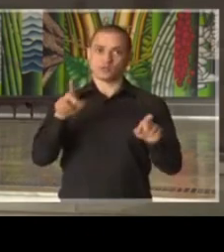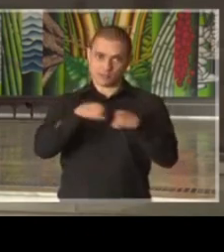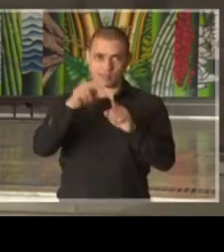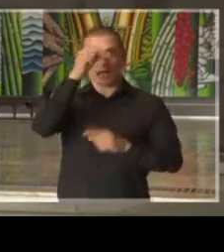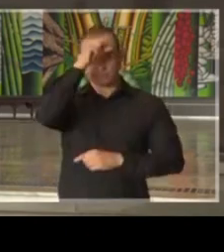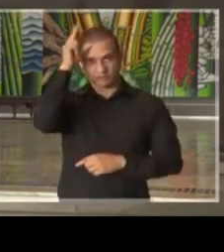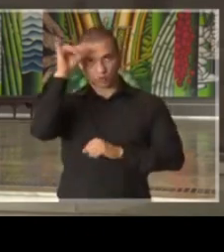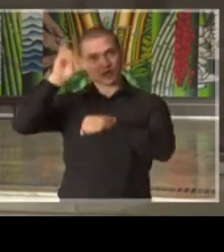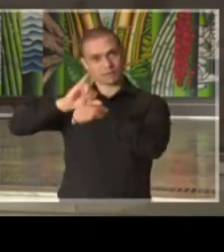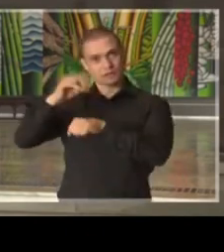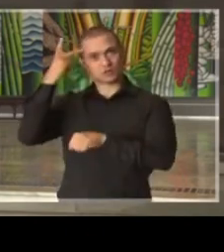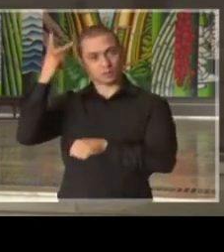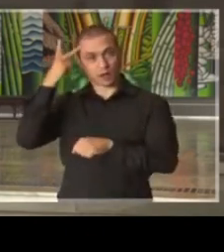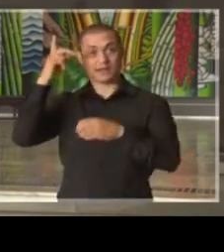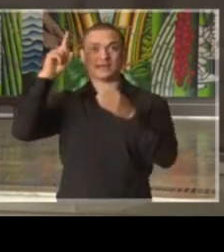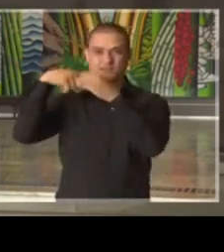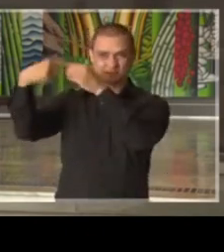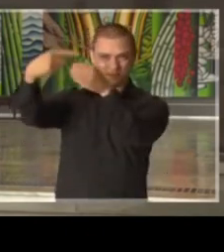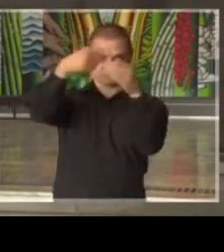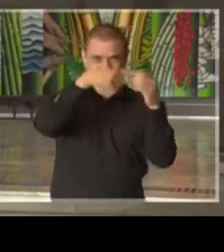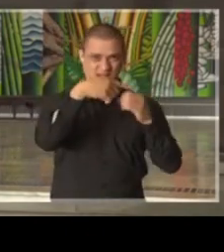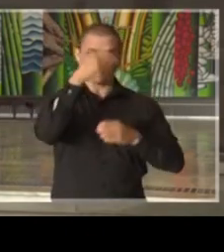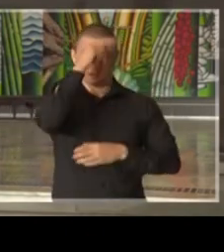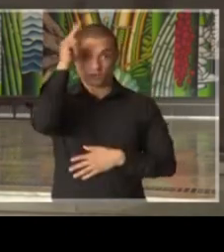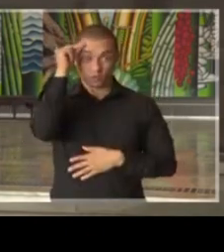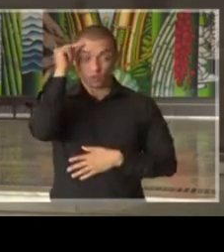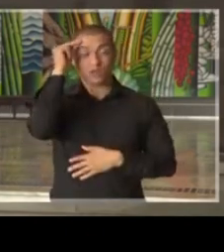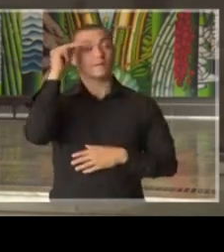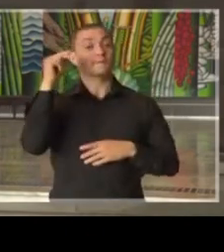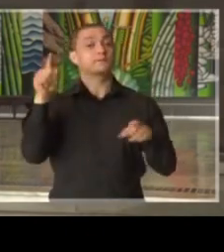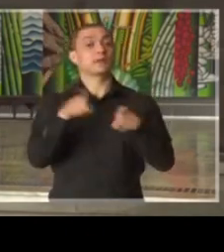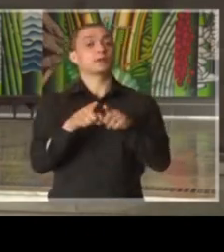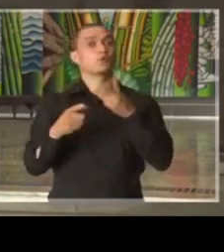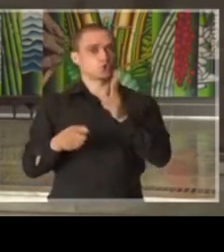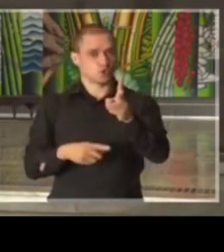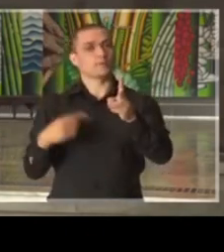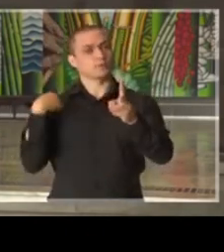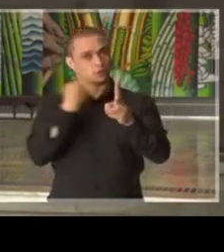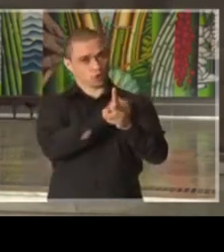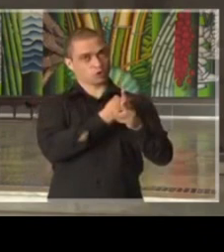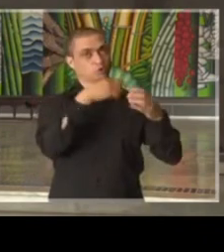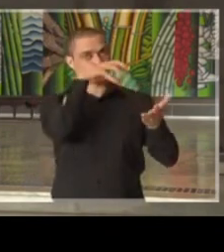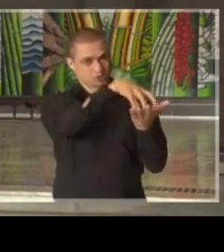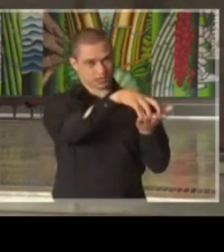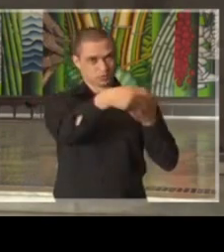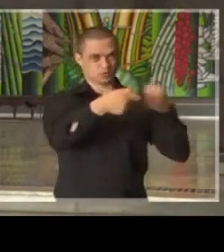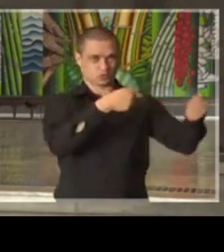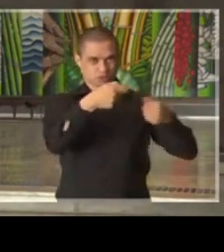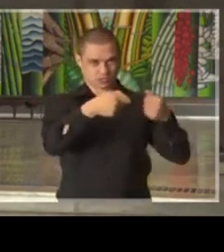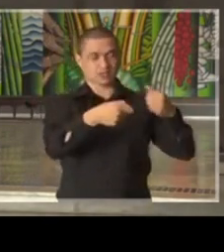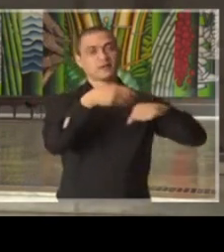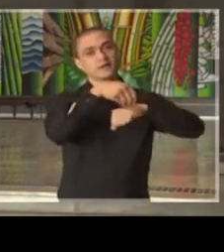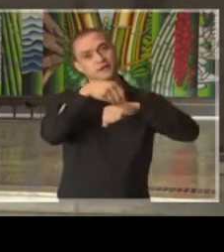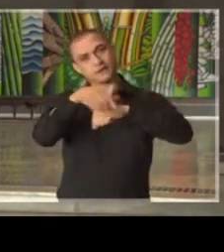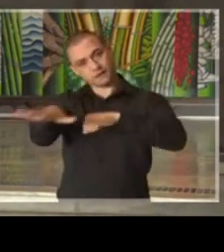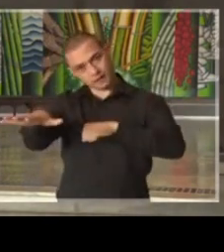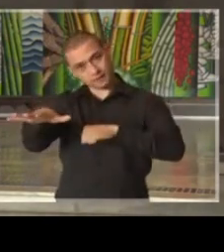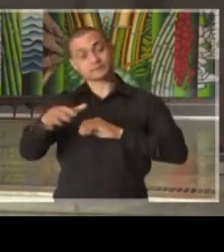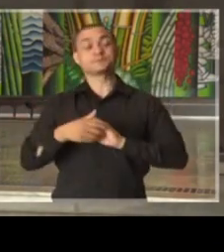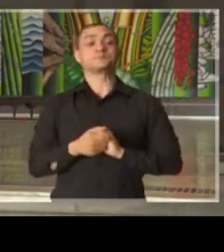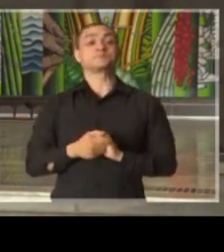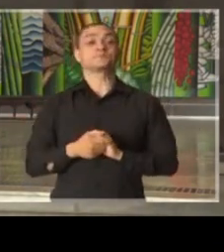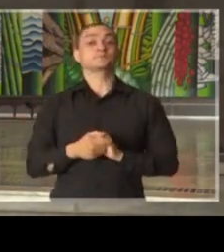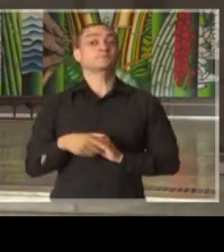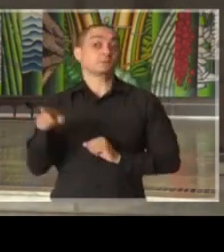da capital de São Paulo e as prefeituras municipais do Estado de São Paulo, seguindo a orientação do centro de contingência do Covid-19,